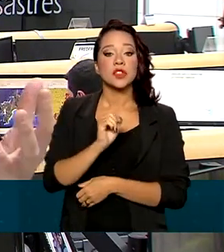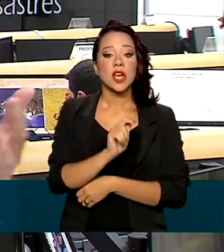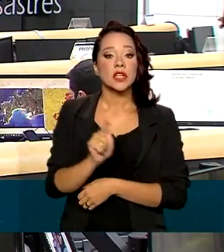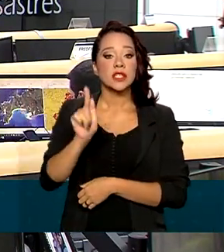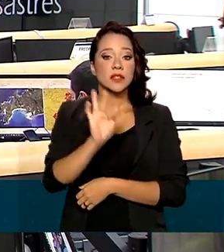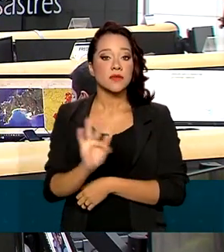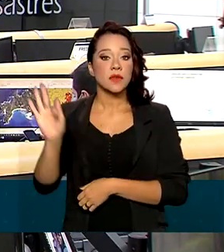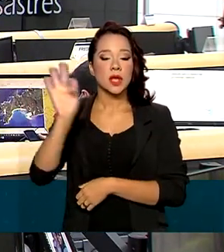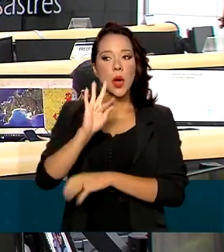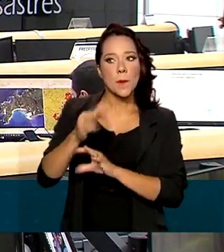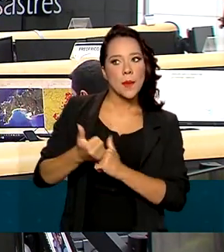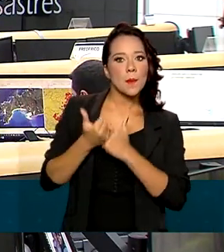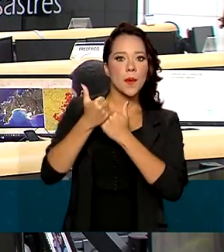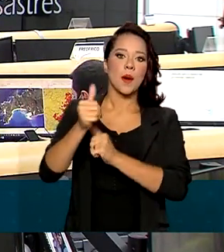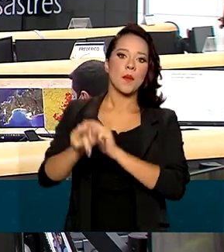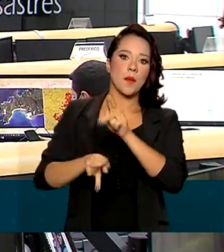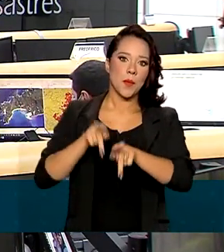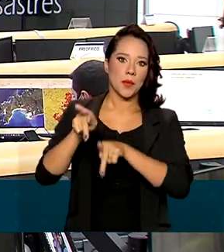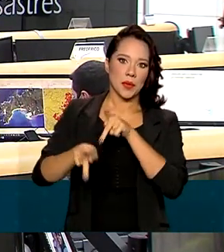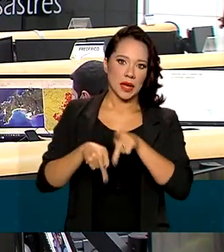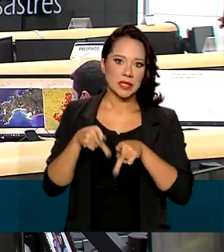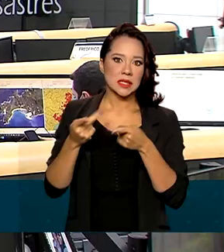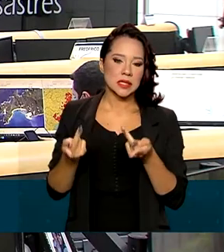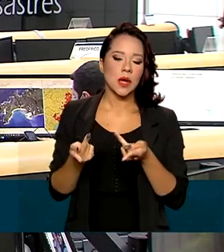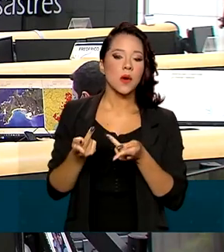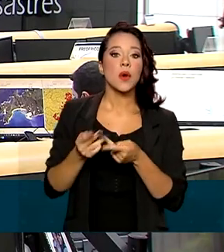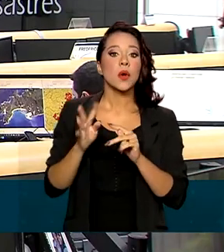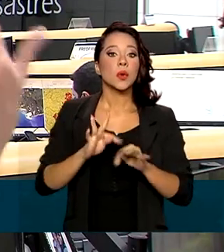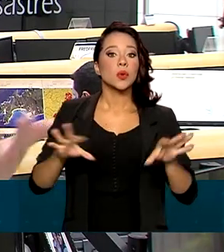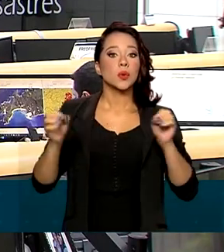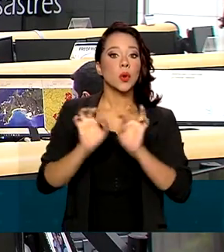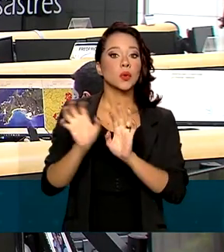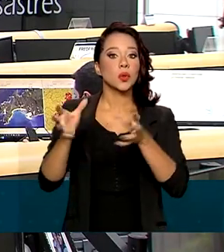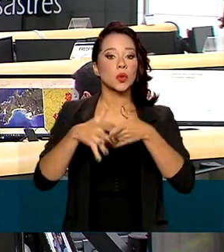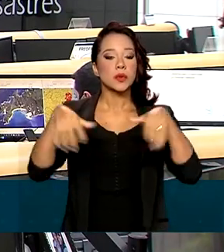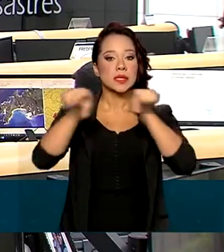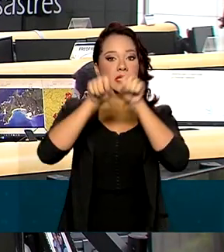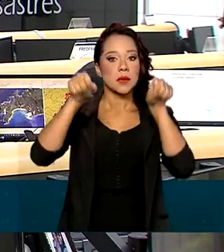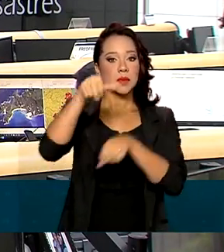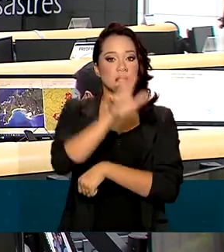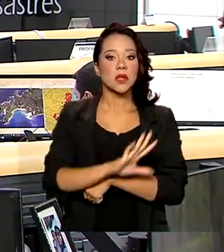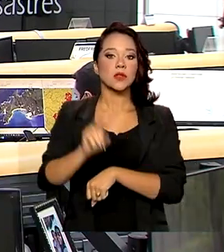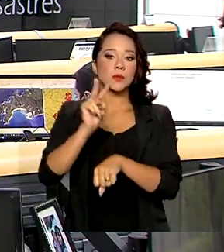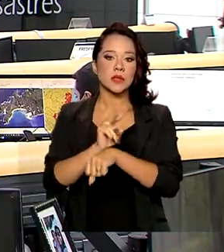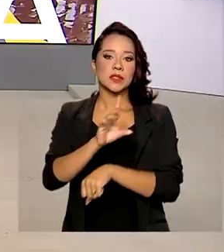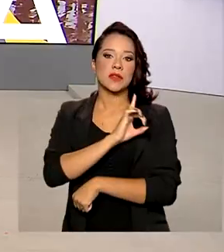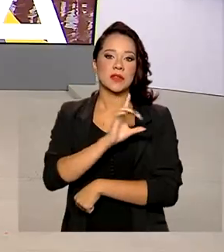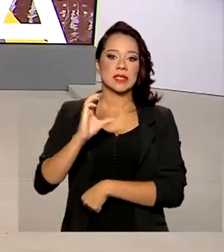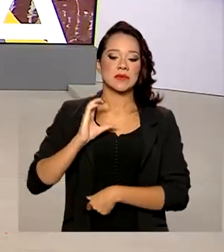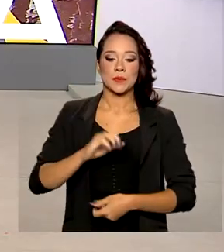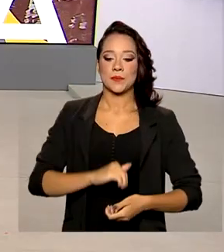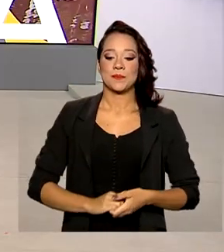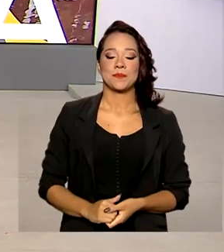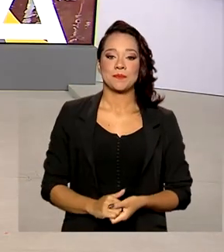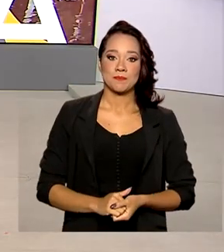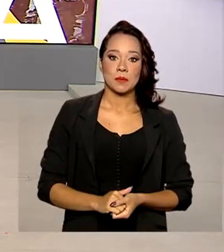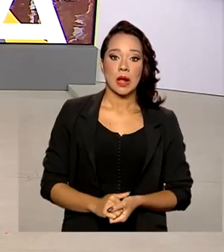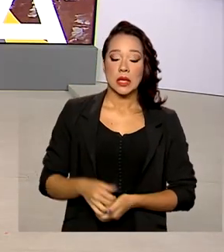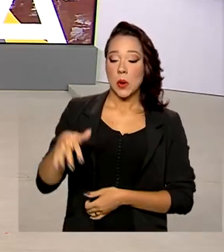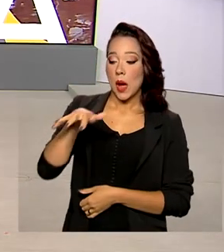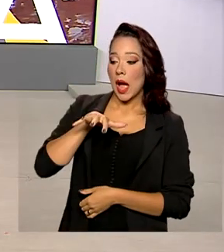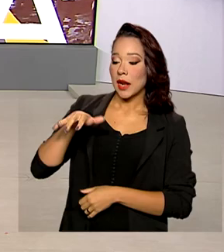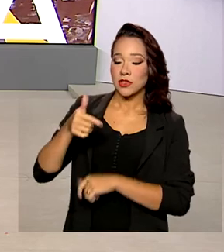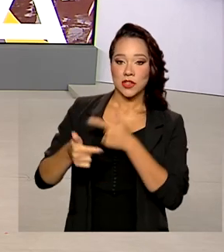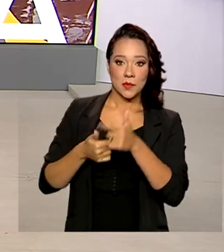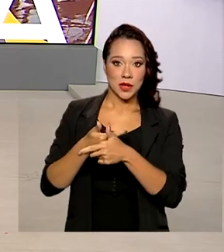federais para apoiar a população, integrando toda a rede do Sistema Nacional de Proteção e Defesa Civil. O setor de